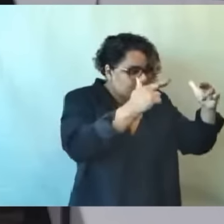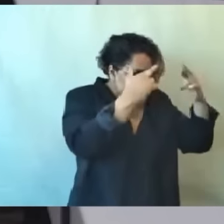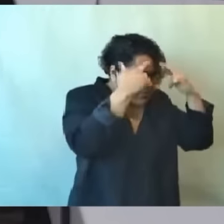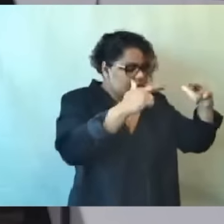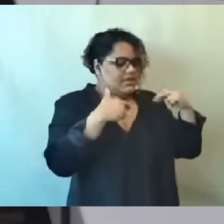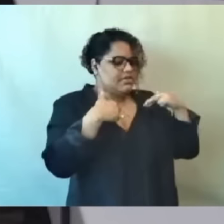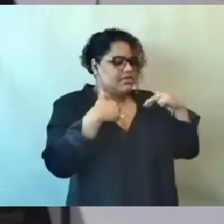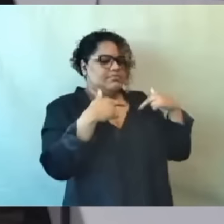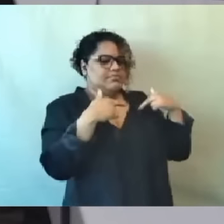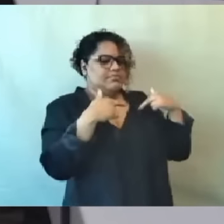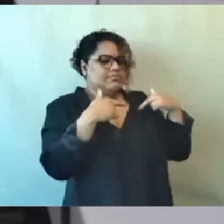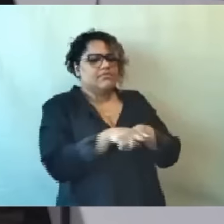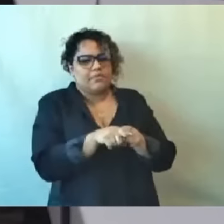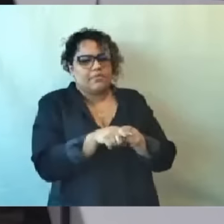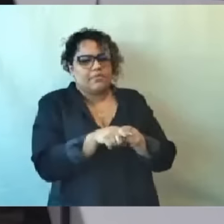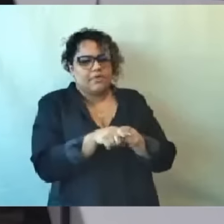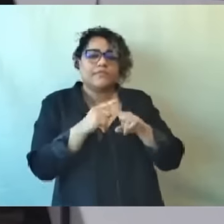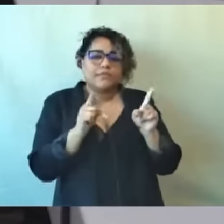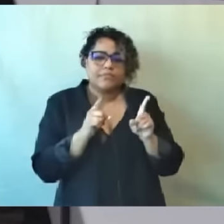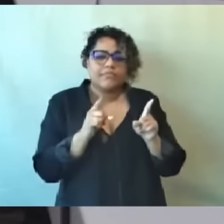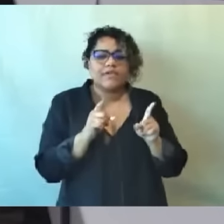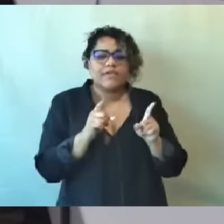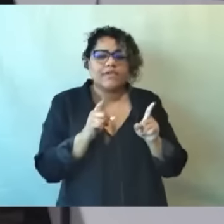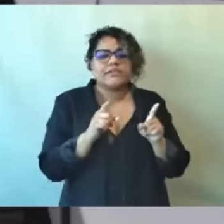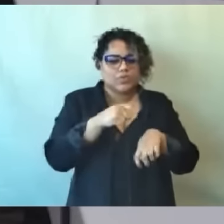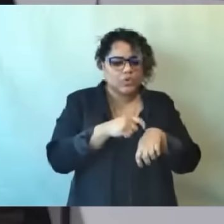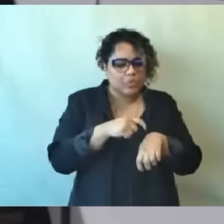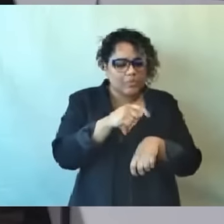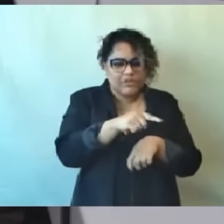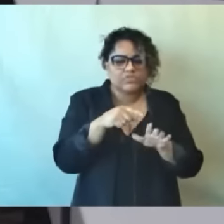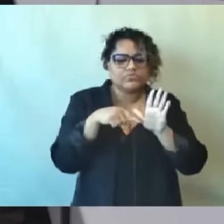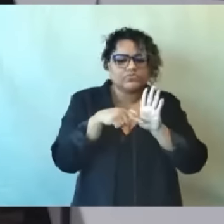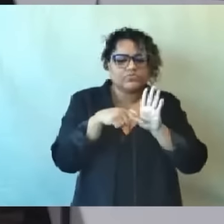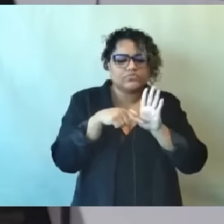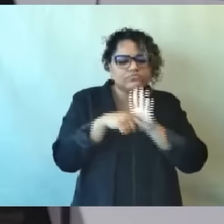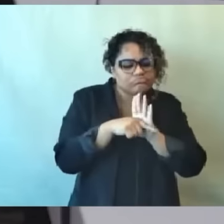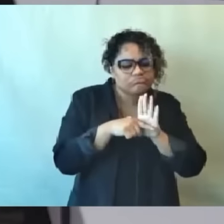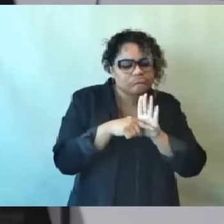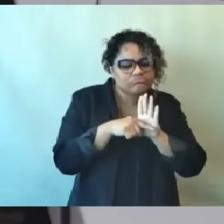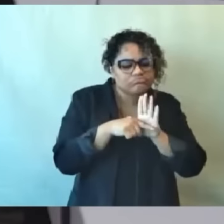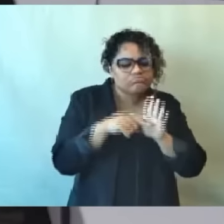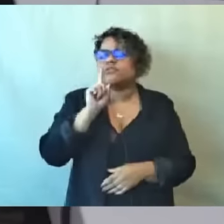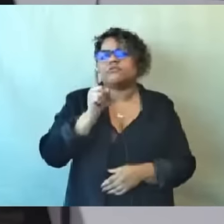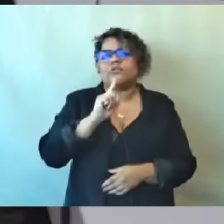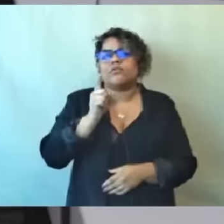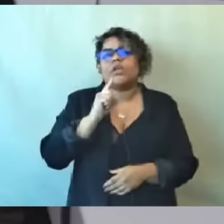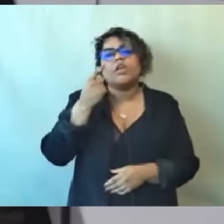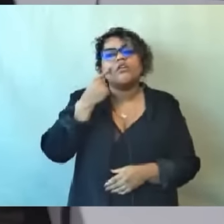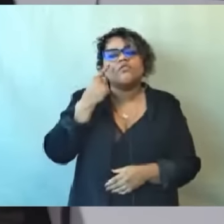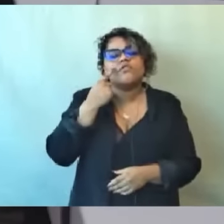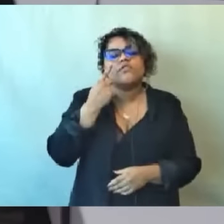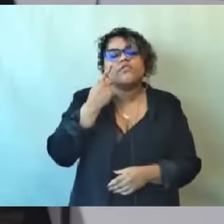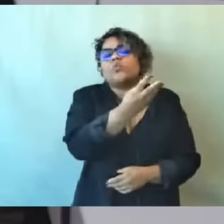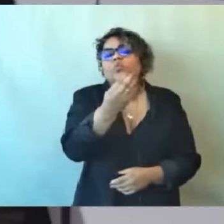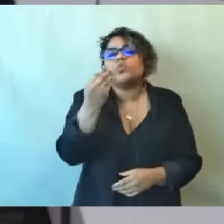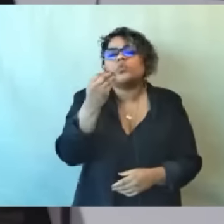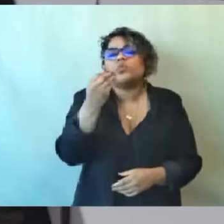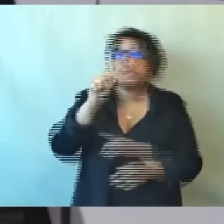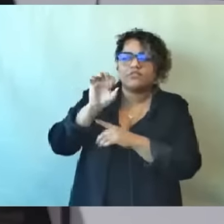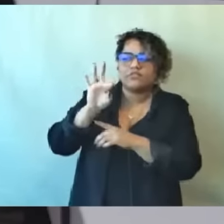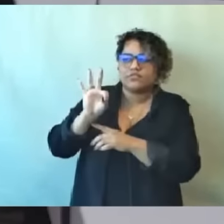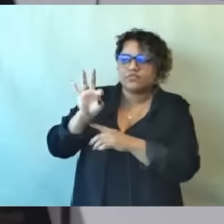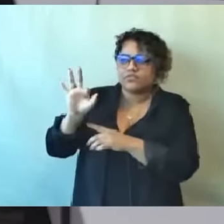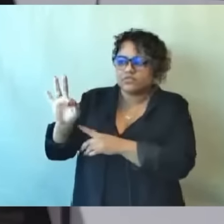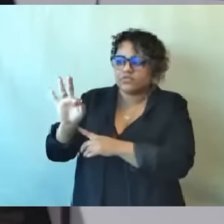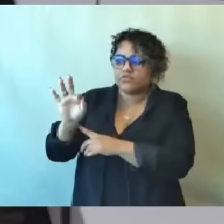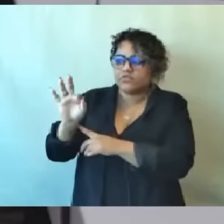de se investigar, eu vi, foi um monte de político, pessoas do STF, inclusive saindo em defesa do padre, sem sequer apurar. Isso é que é errado.